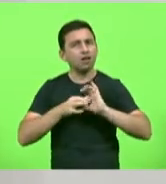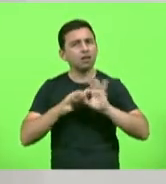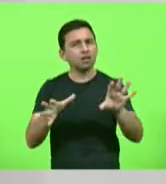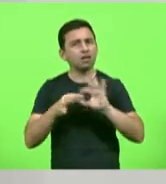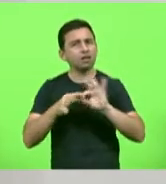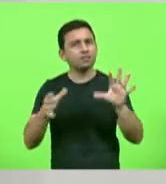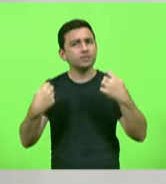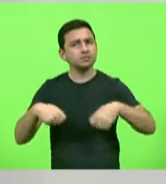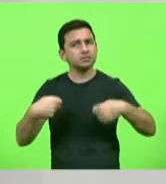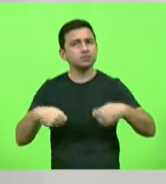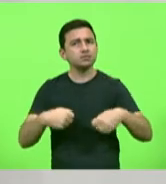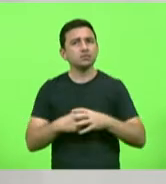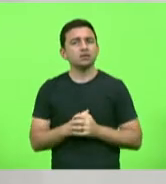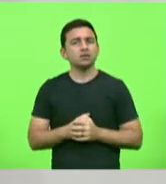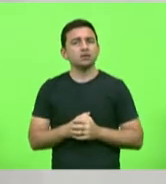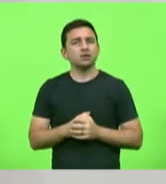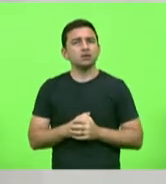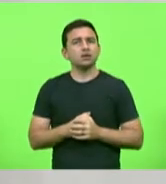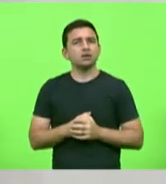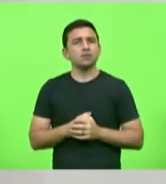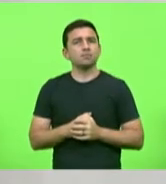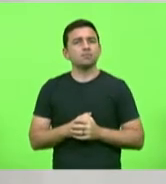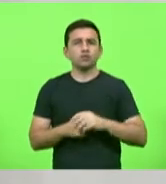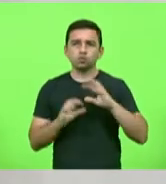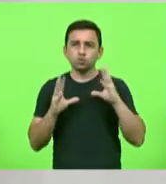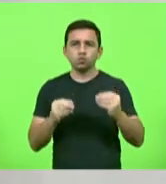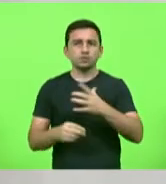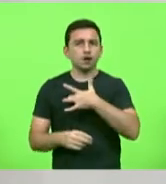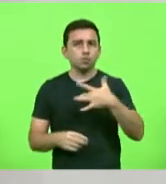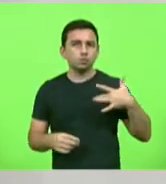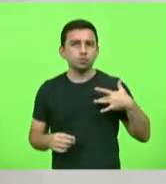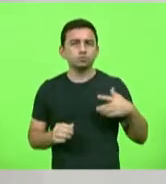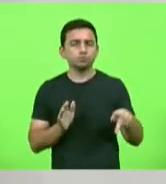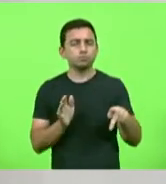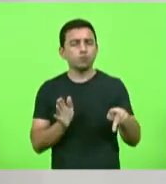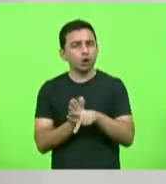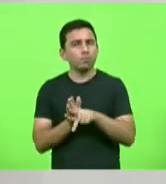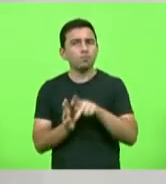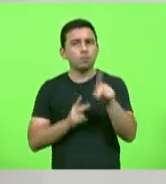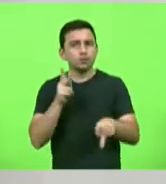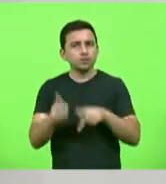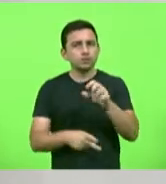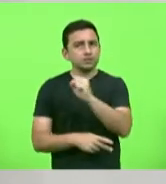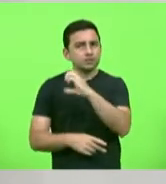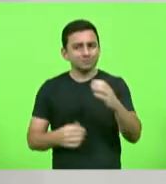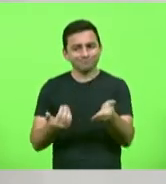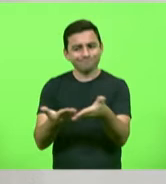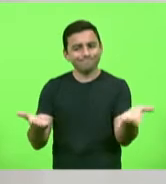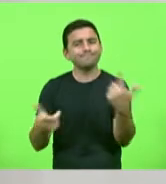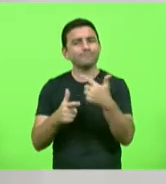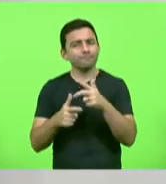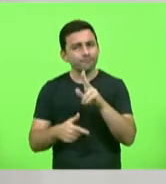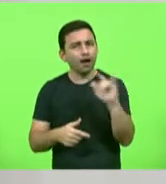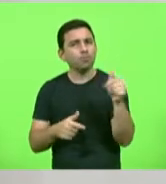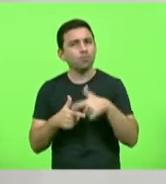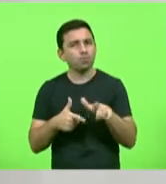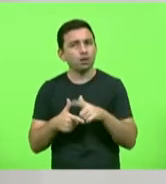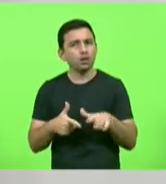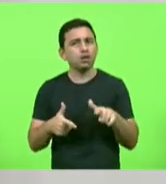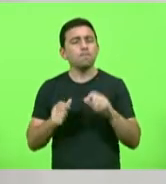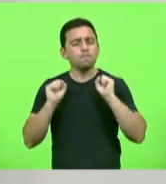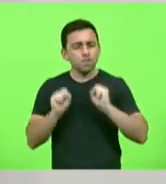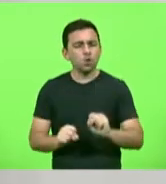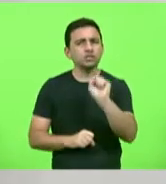permiti-las de forma que é a saúde do catarinense que está em jogo e que pode, sim, ser